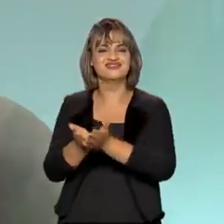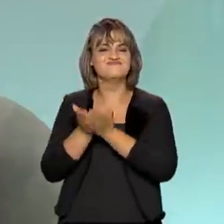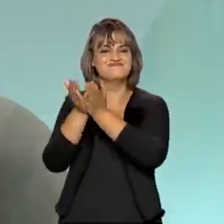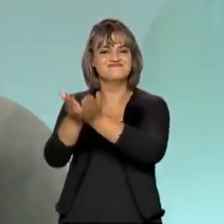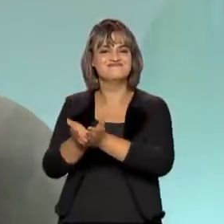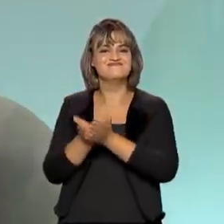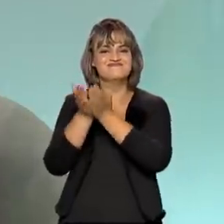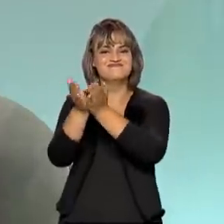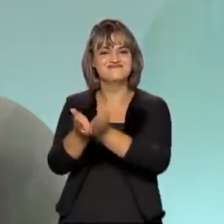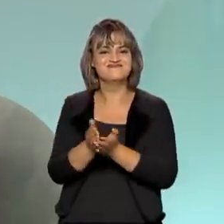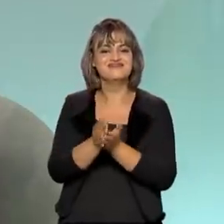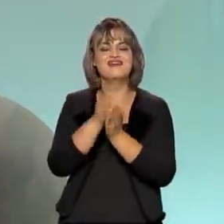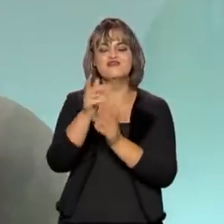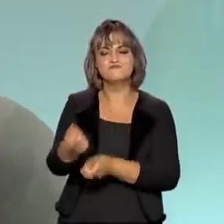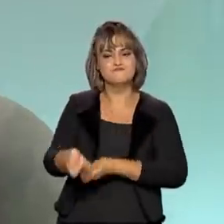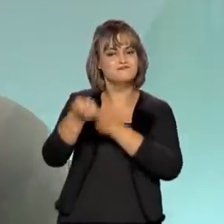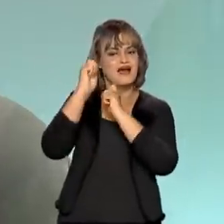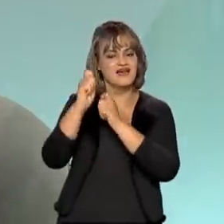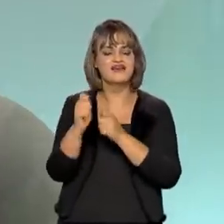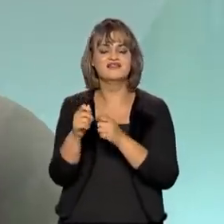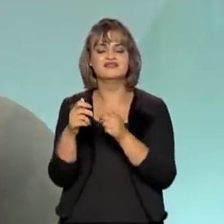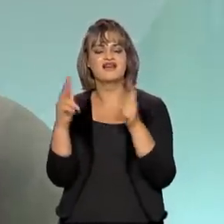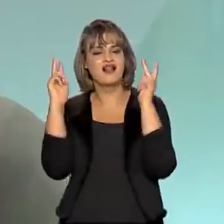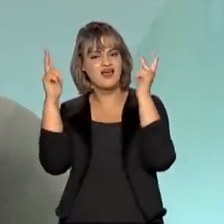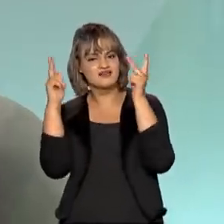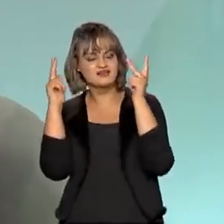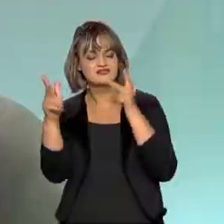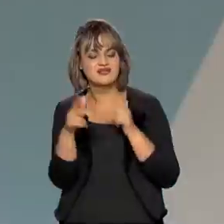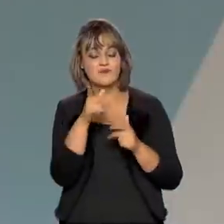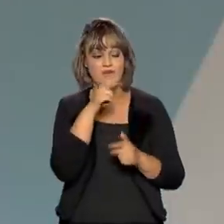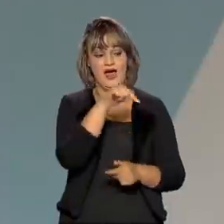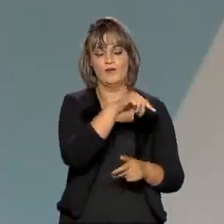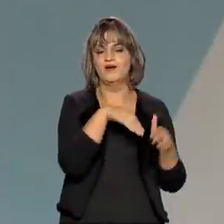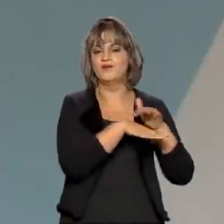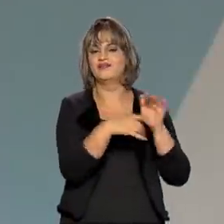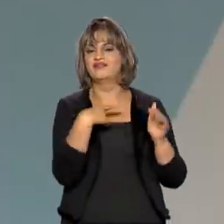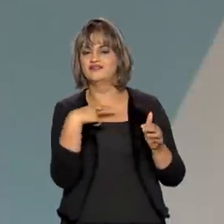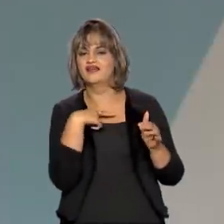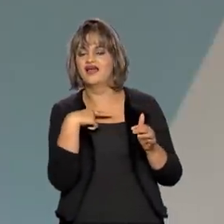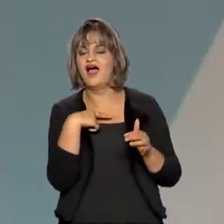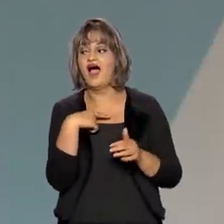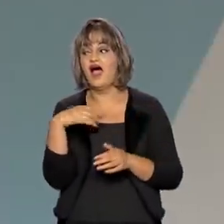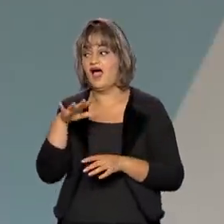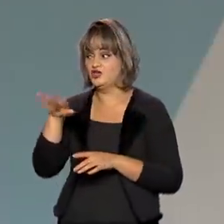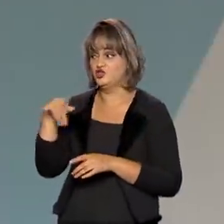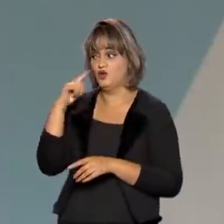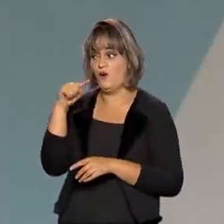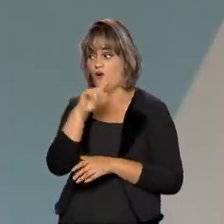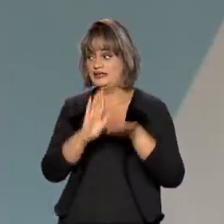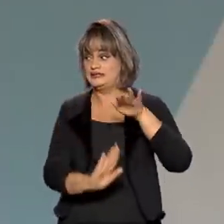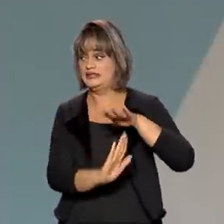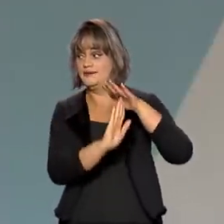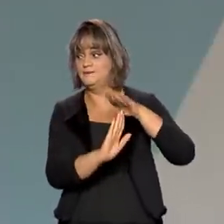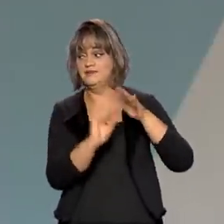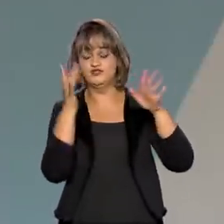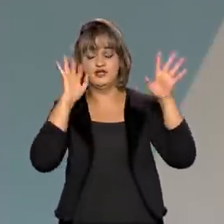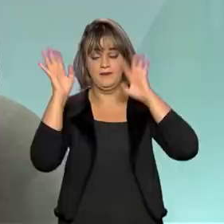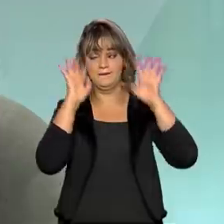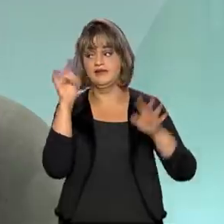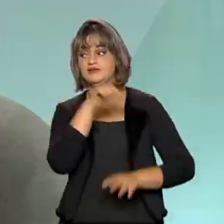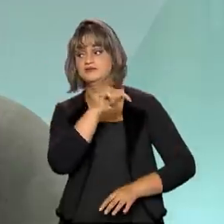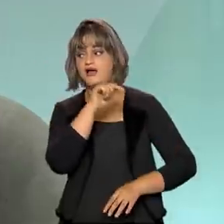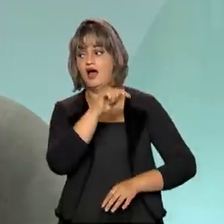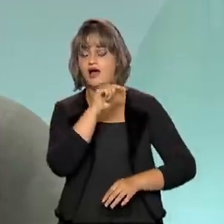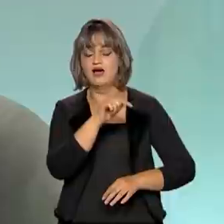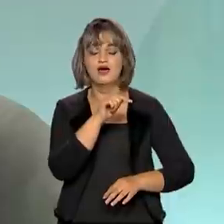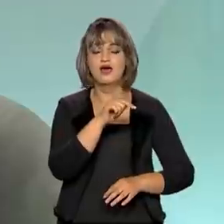transporte, turismo, pesca, recreativa. Aí, o que nós trouxemos para a Câmara? Olha, esses limites mínimos têm que ser repensados nesse momento,